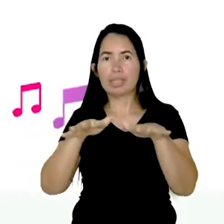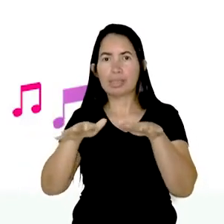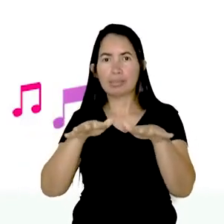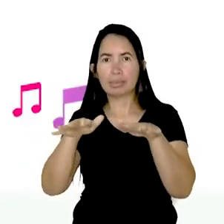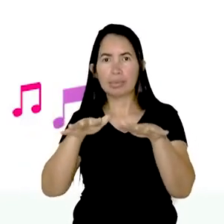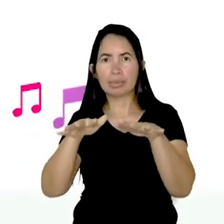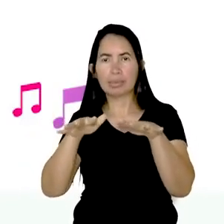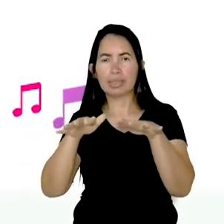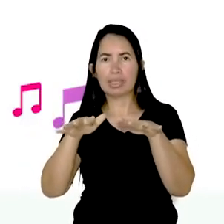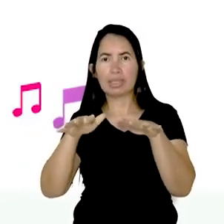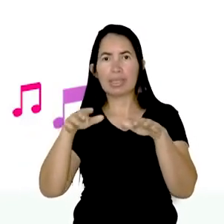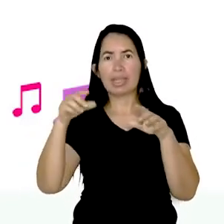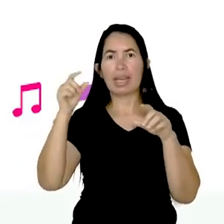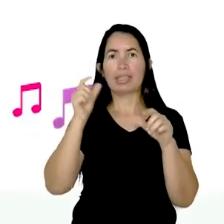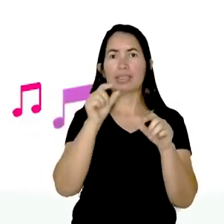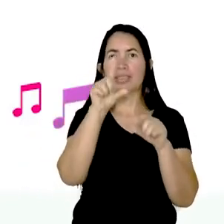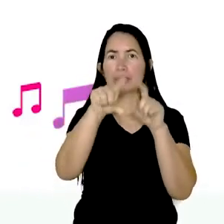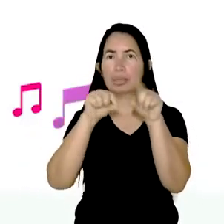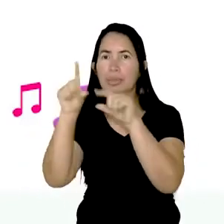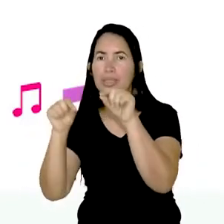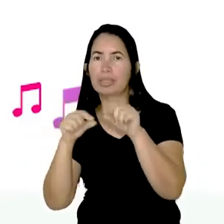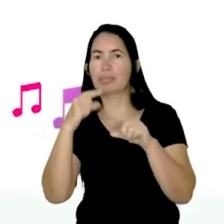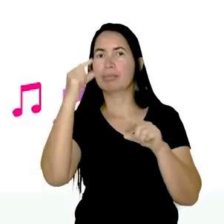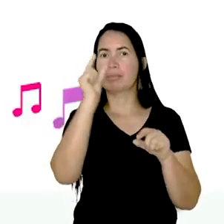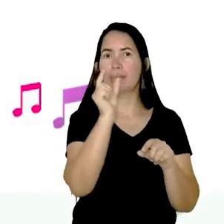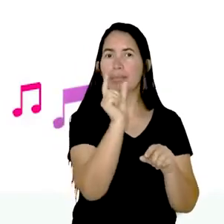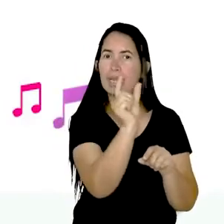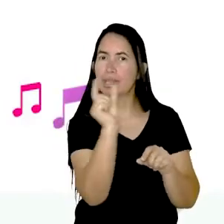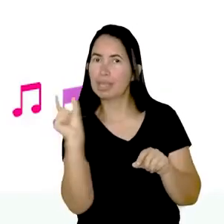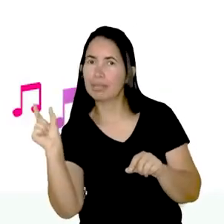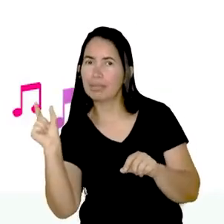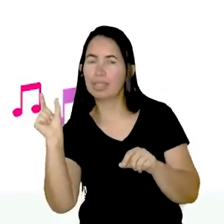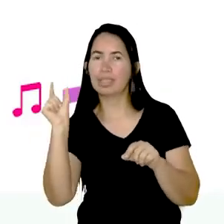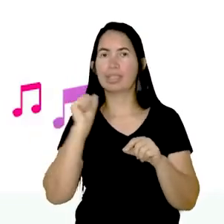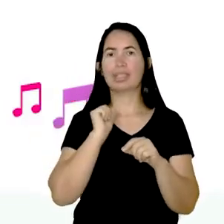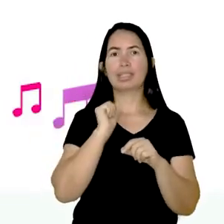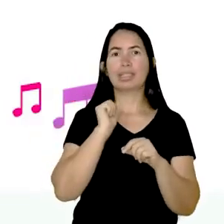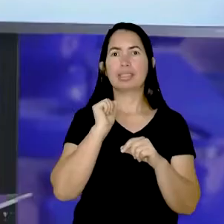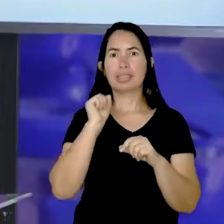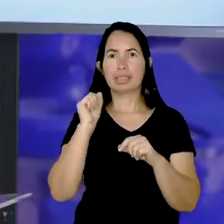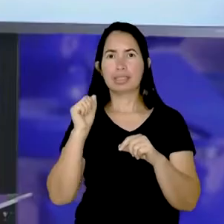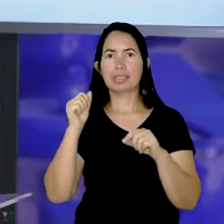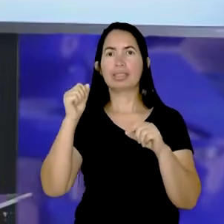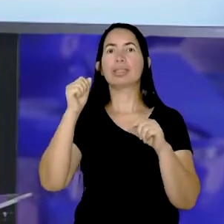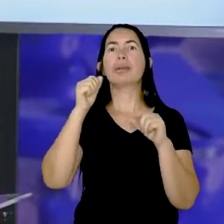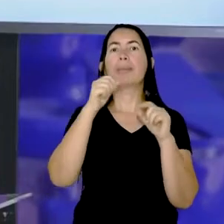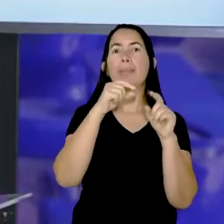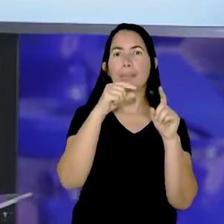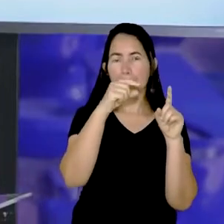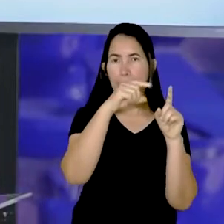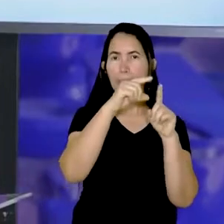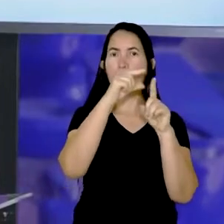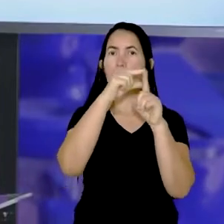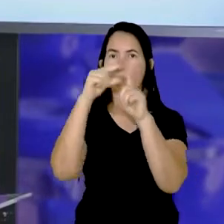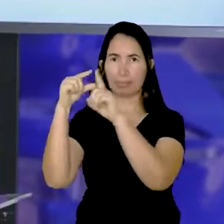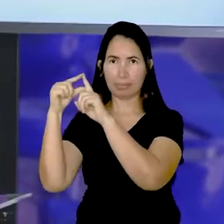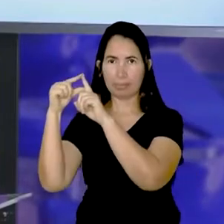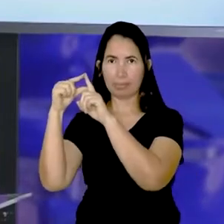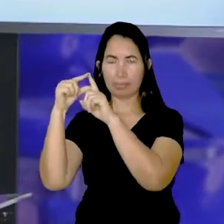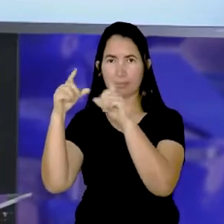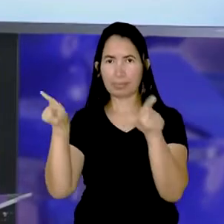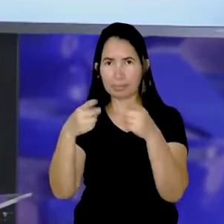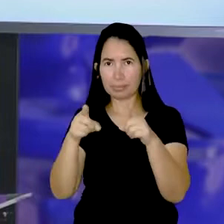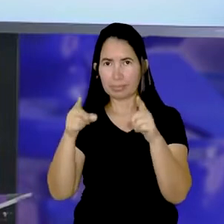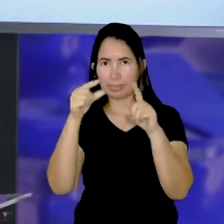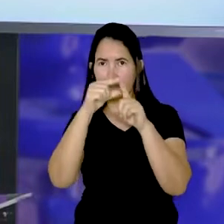a seleção de palavras, a rima, enfim, com a musicalidade das palavras. Então logo a gente entende que